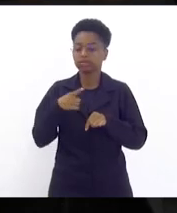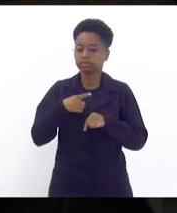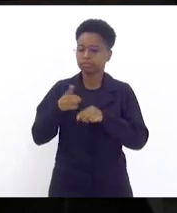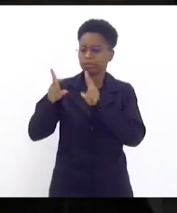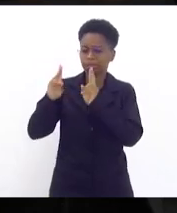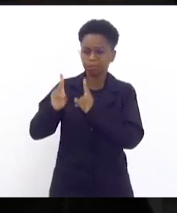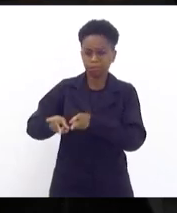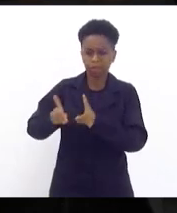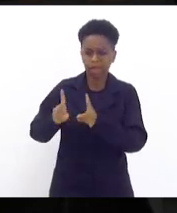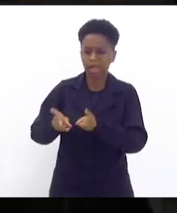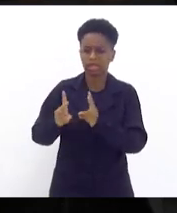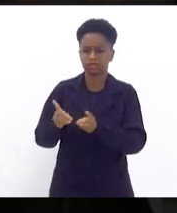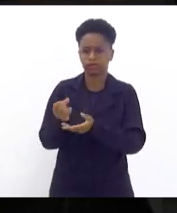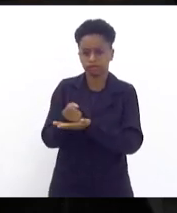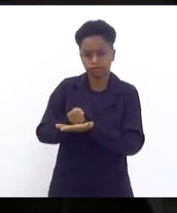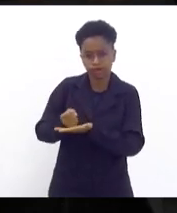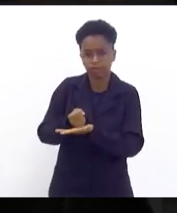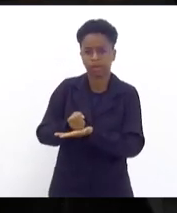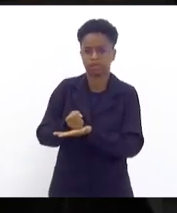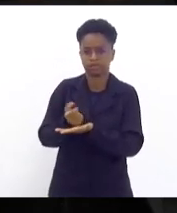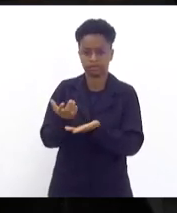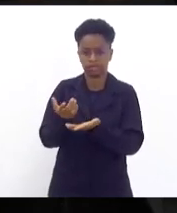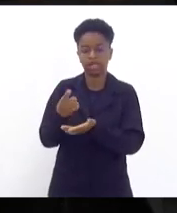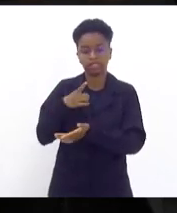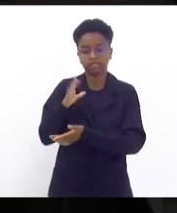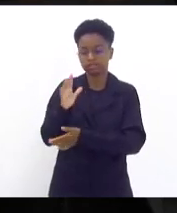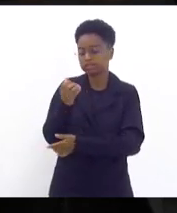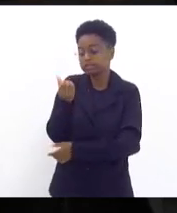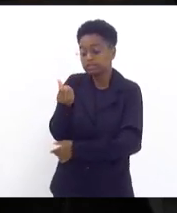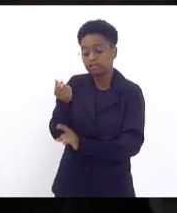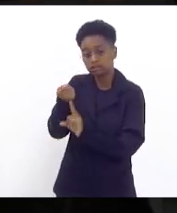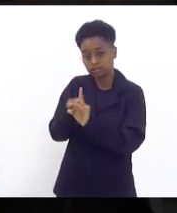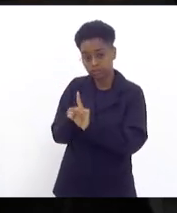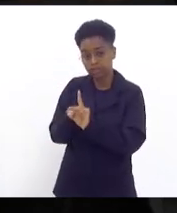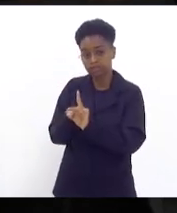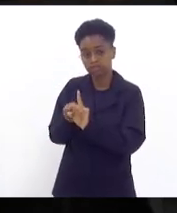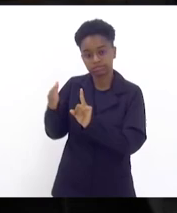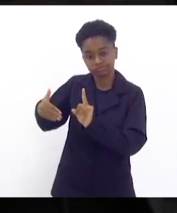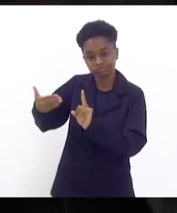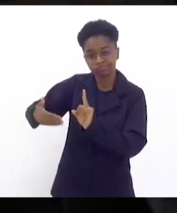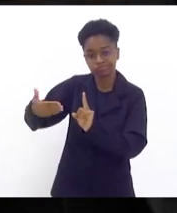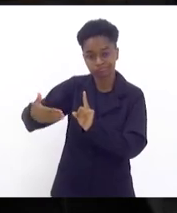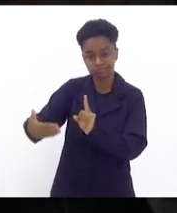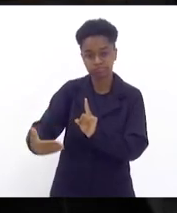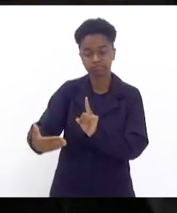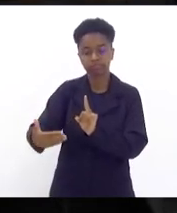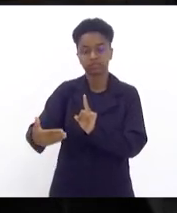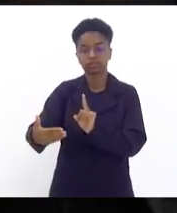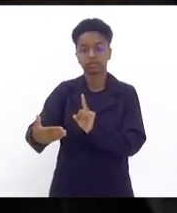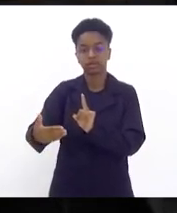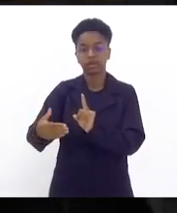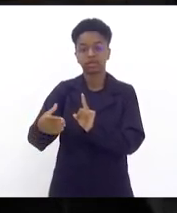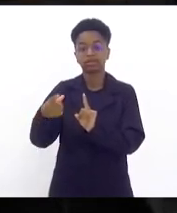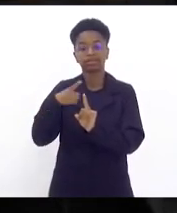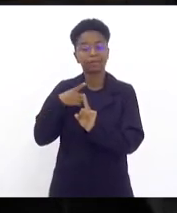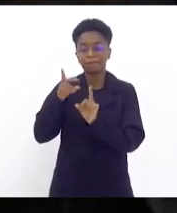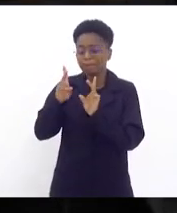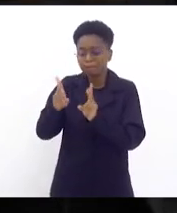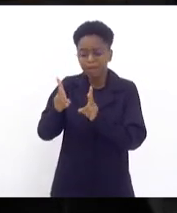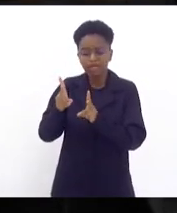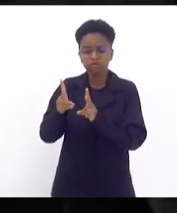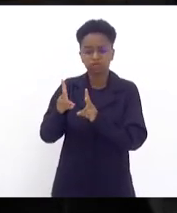farmácias, durante seis meses seguidos, levantavam o preço do mesmo